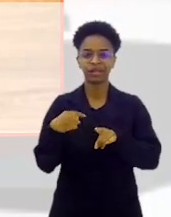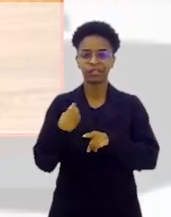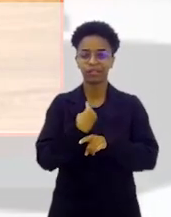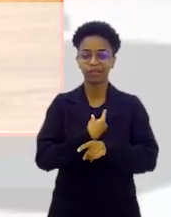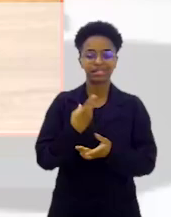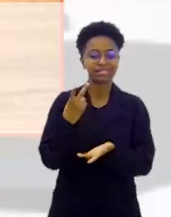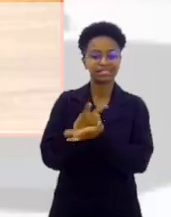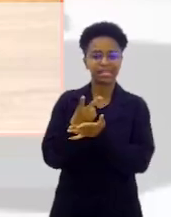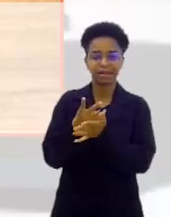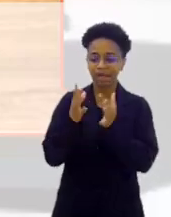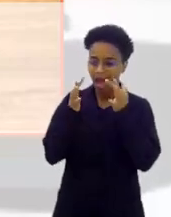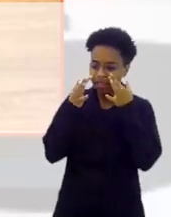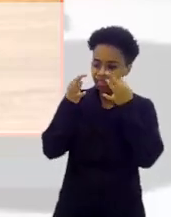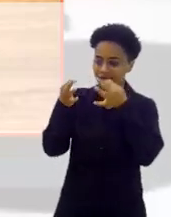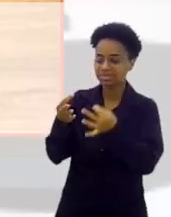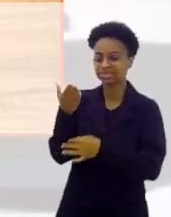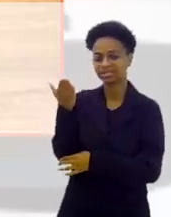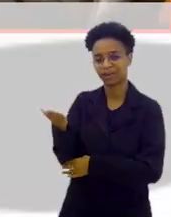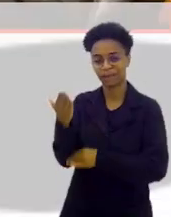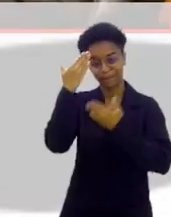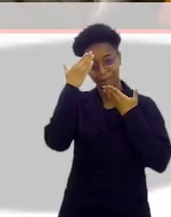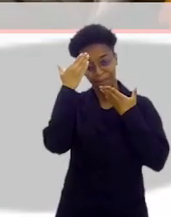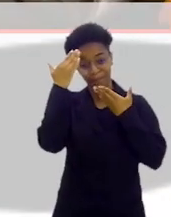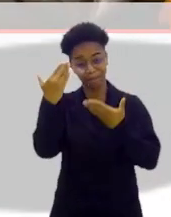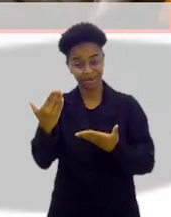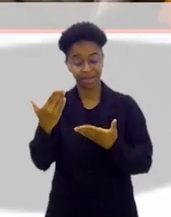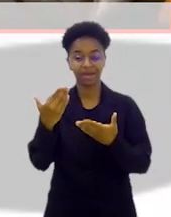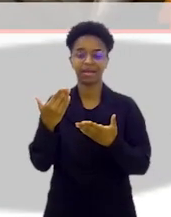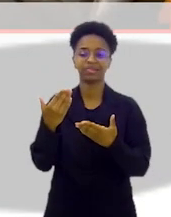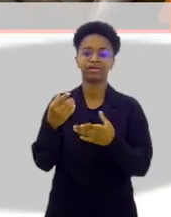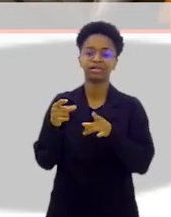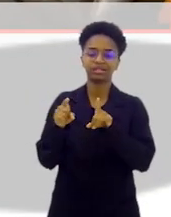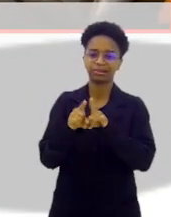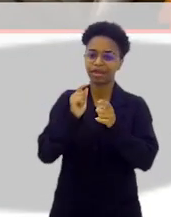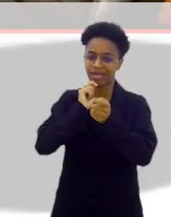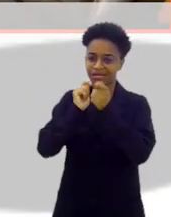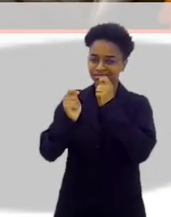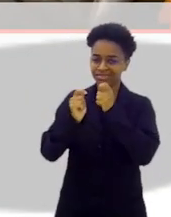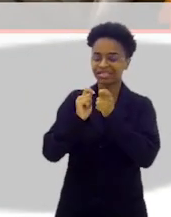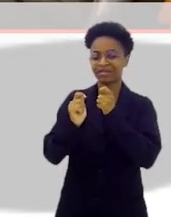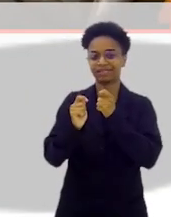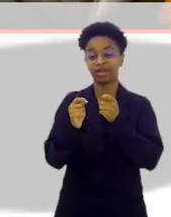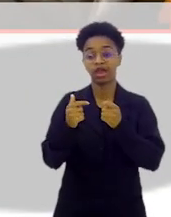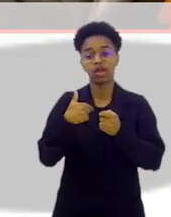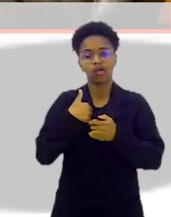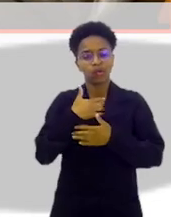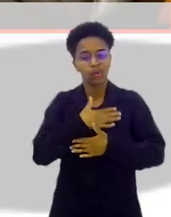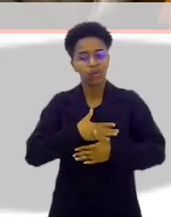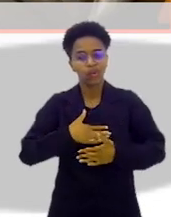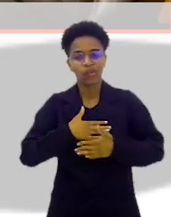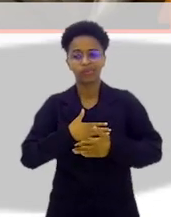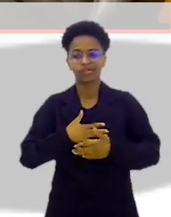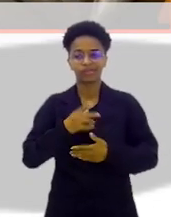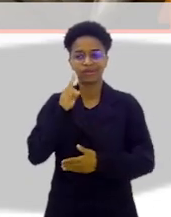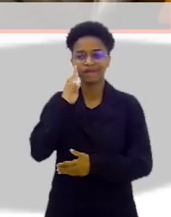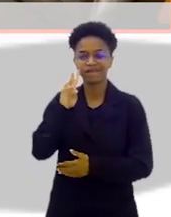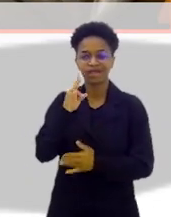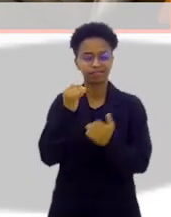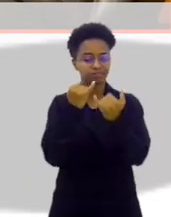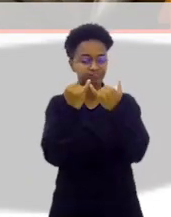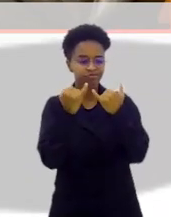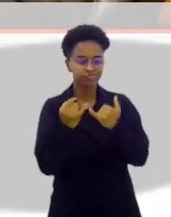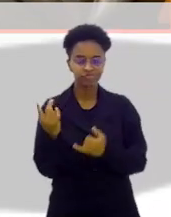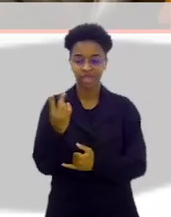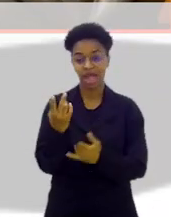câmeras estarão sempre abertas para você. Muito obrigada por ter nos concedido essa entrevista. E eu estou gostando de ver a